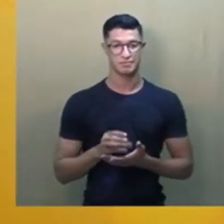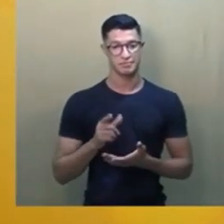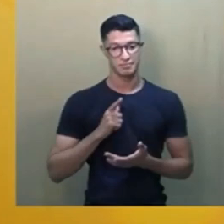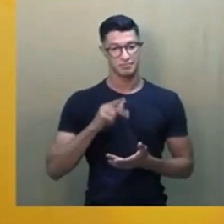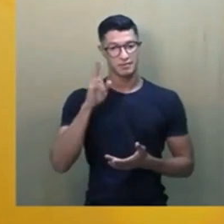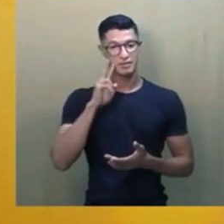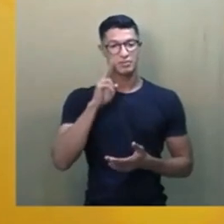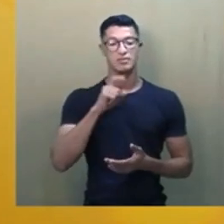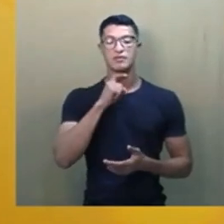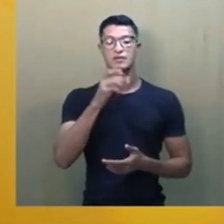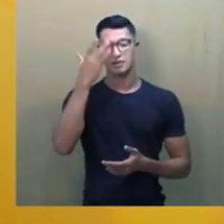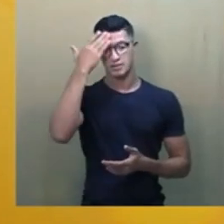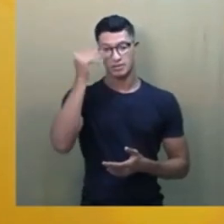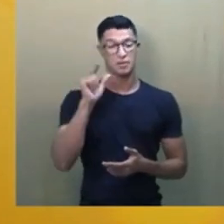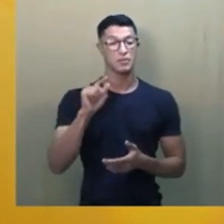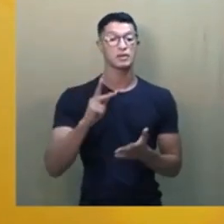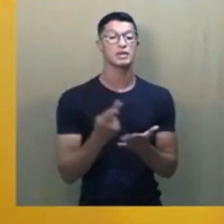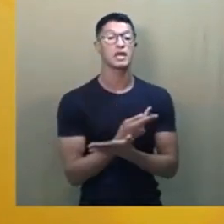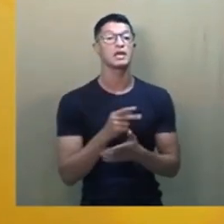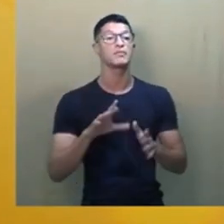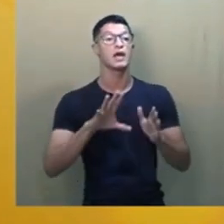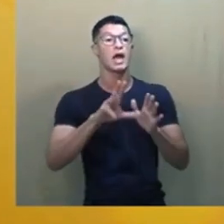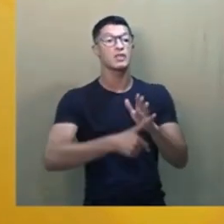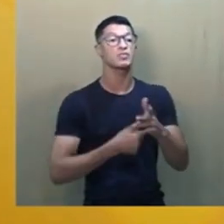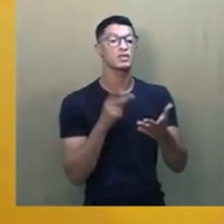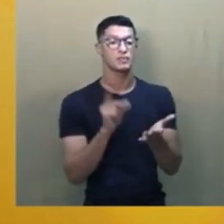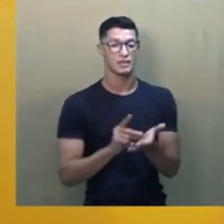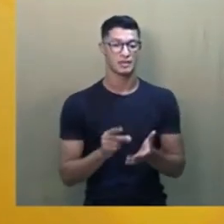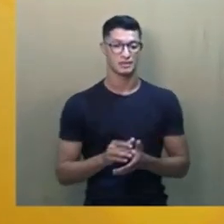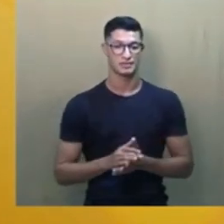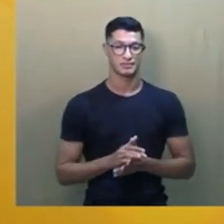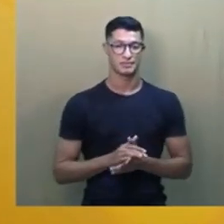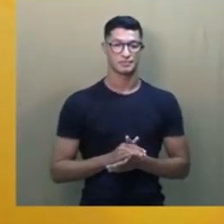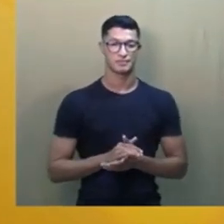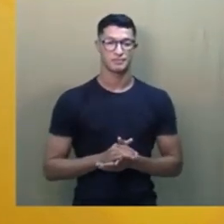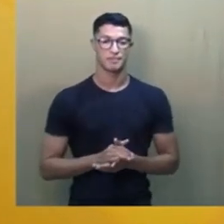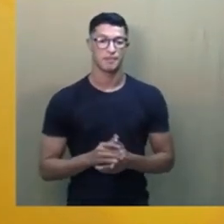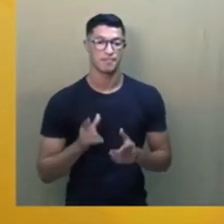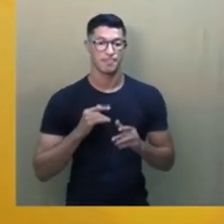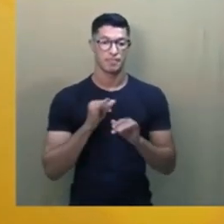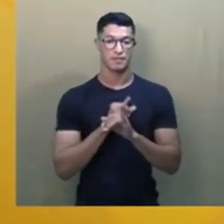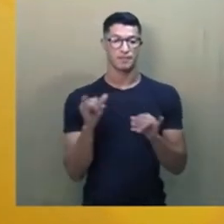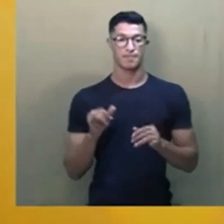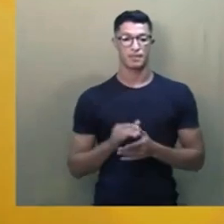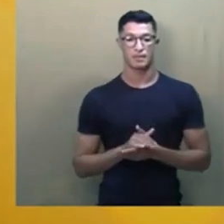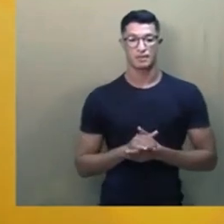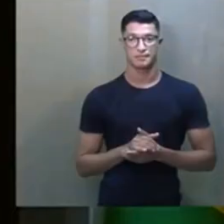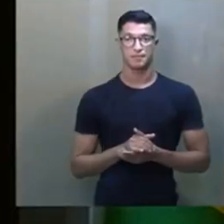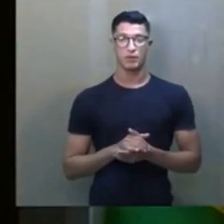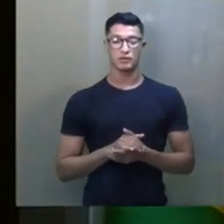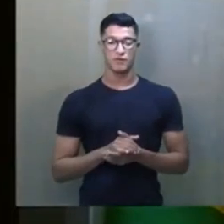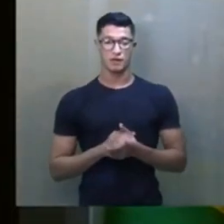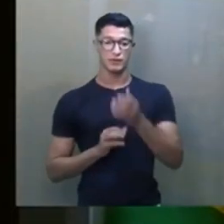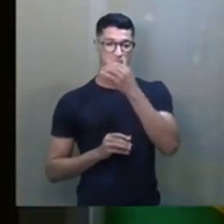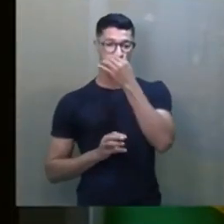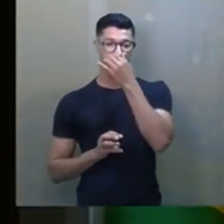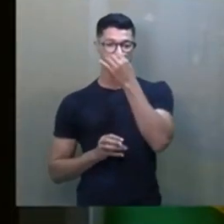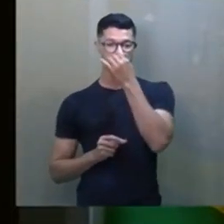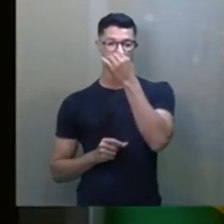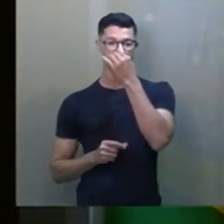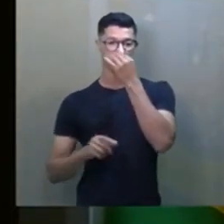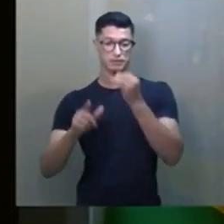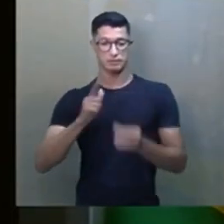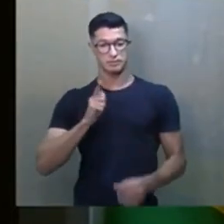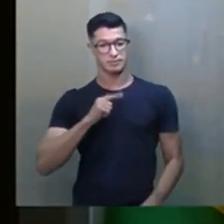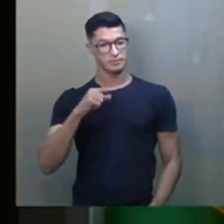história, ninguém sabe quem foi o assaltado, nem o assaltante. Mas eu vou contar para vocês como é que aconteceu. Um senhor